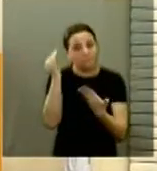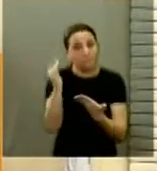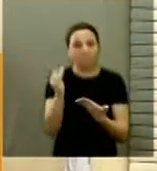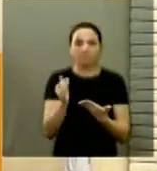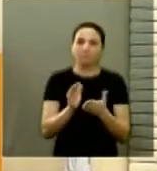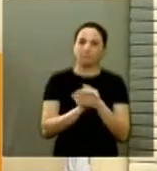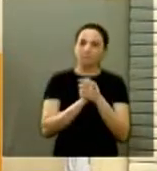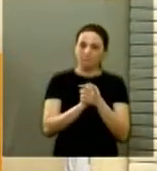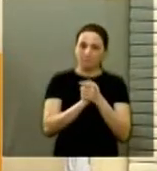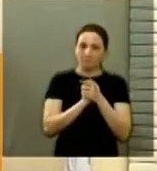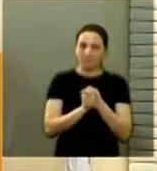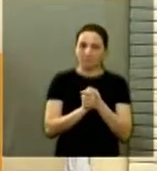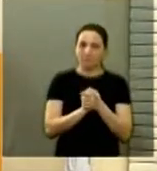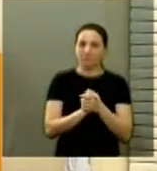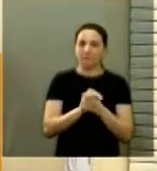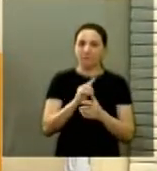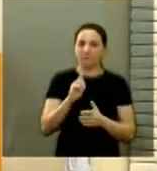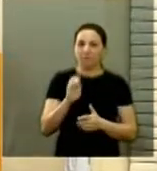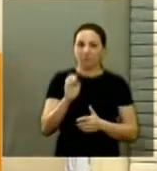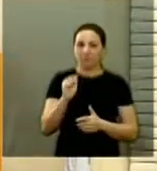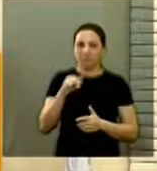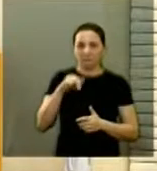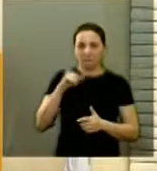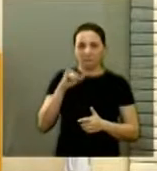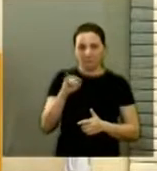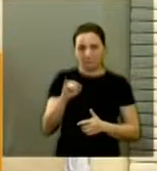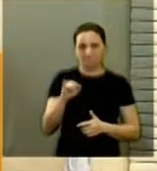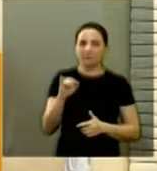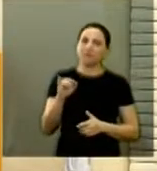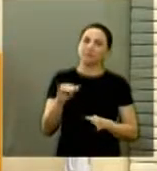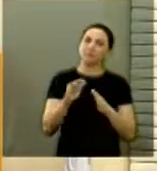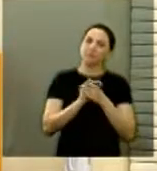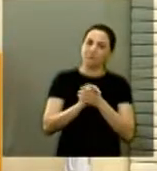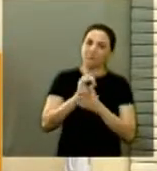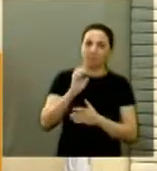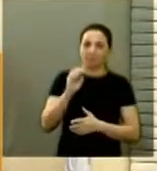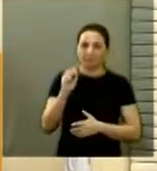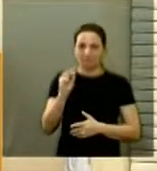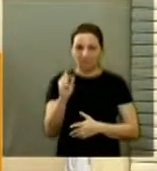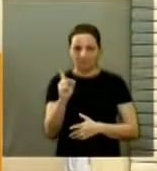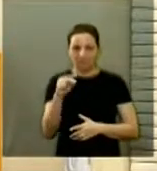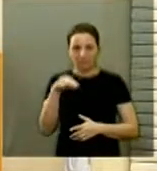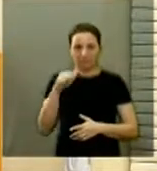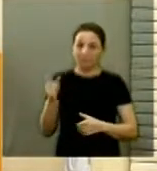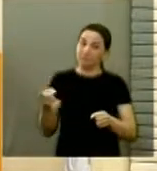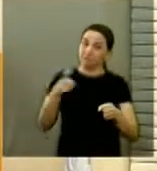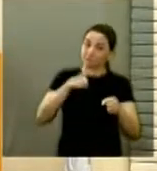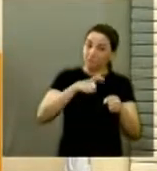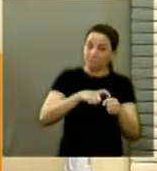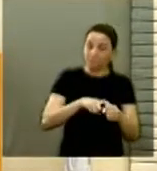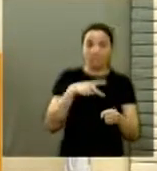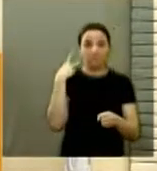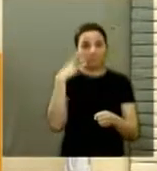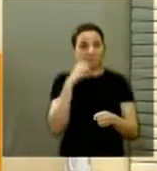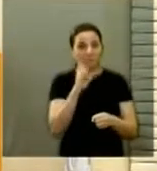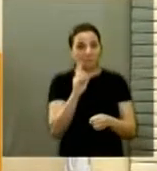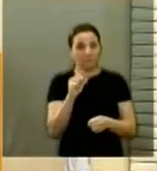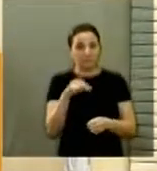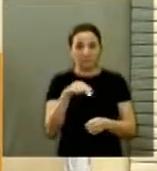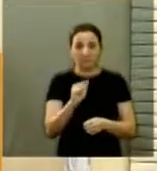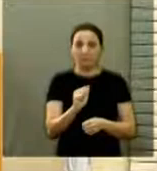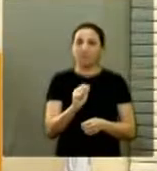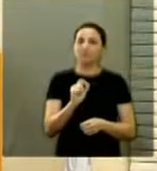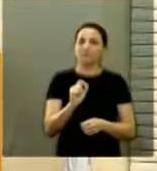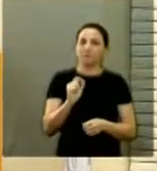Parabenizar também a senhora Gianni, a vereadora que esteve aqui. Parabenizar a dona Edna Martins pela sua volta, a vereadora Edna Martins,